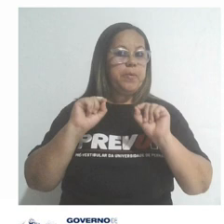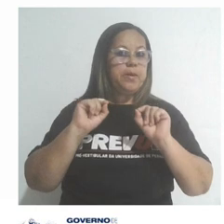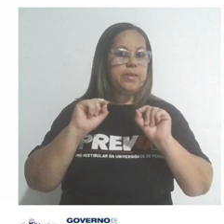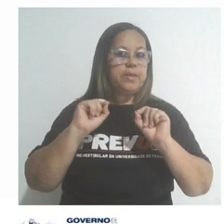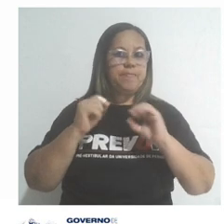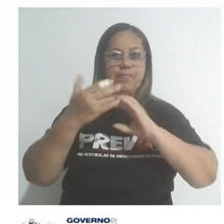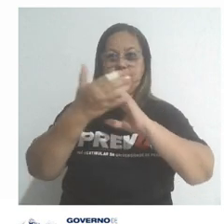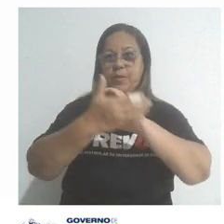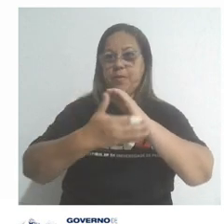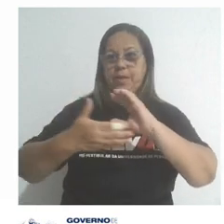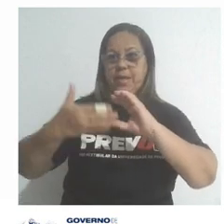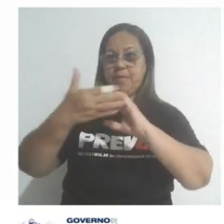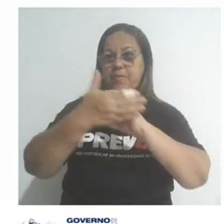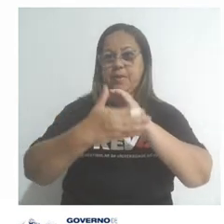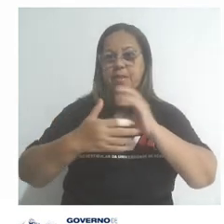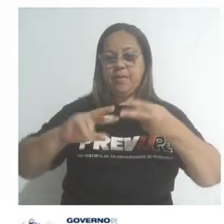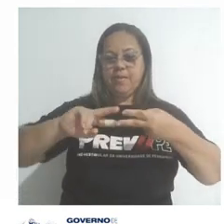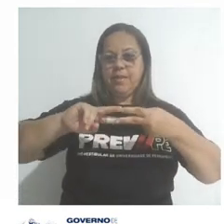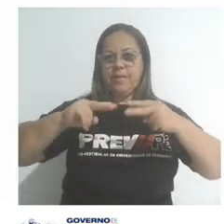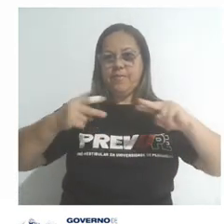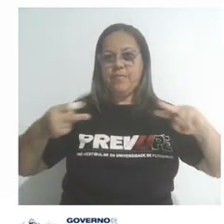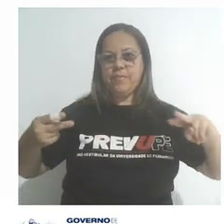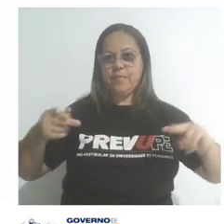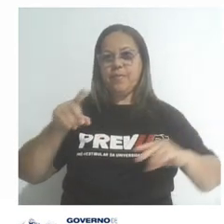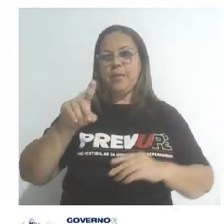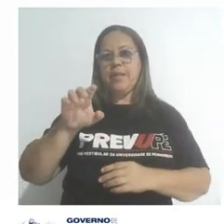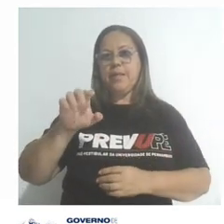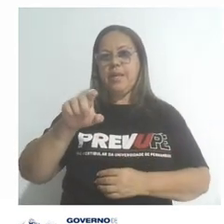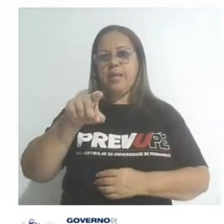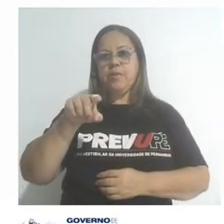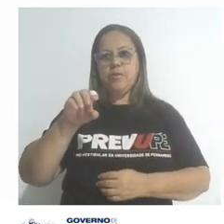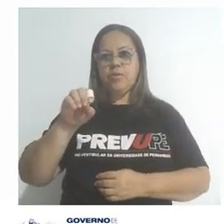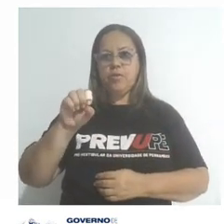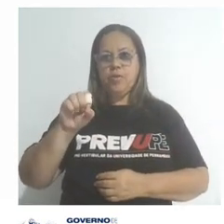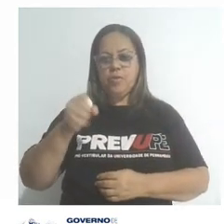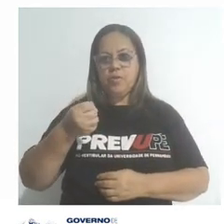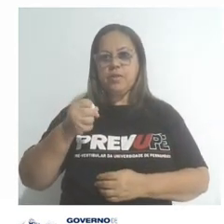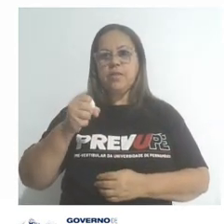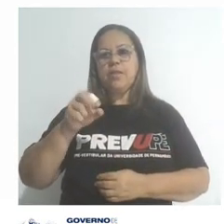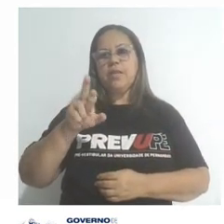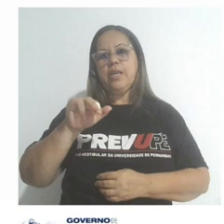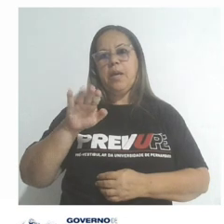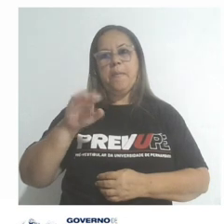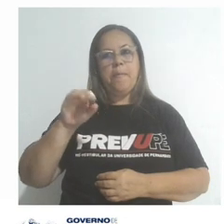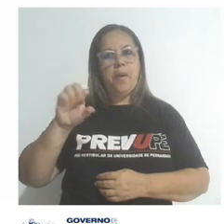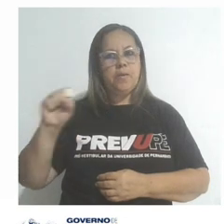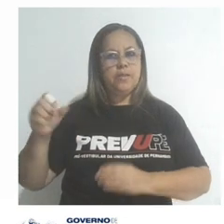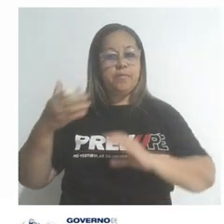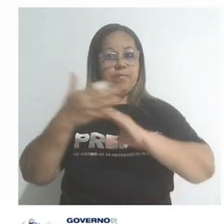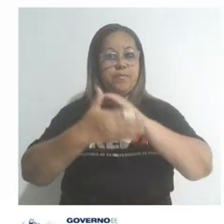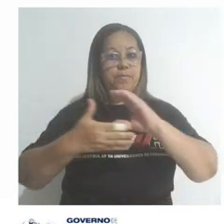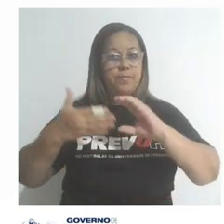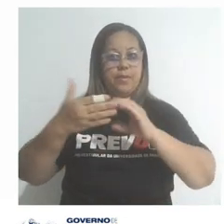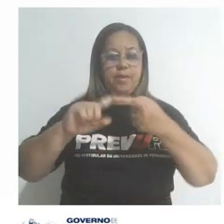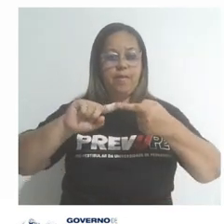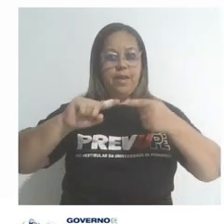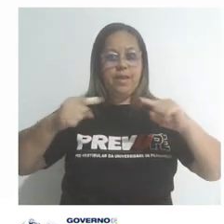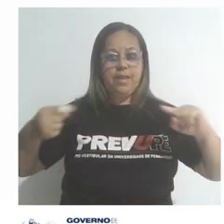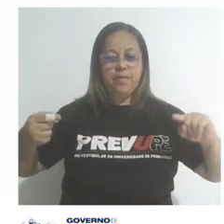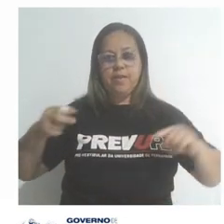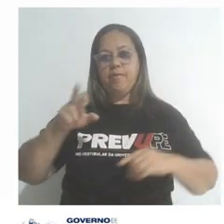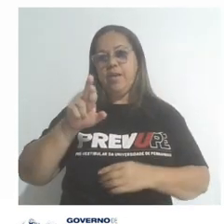carboidrato do DNA é uma desoxirribose, enquanto o carboidrato do RNA é uma ribose.